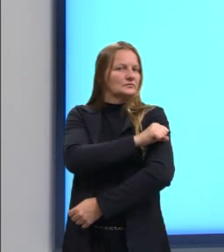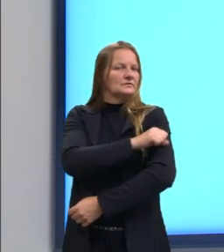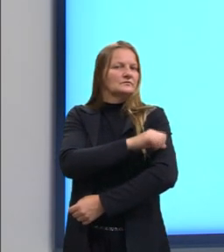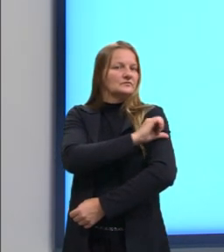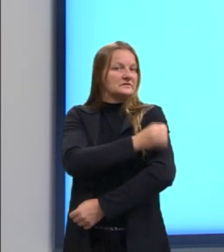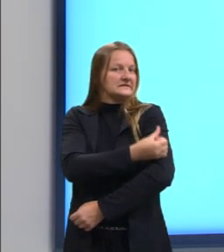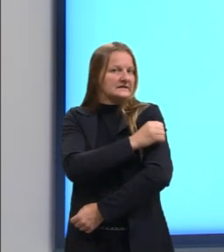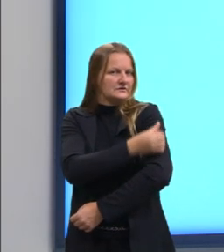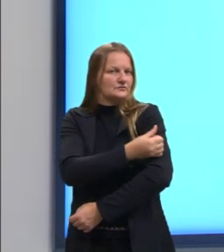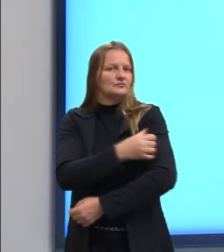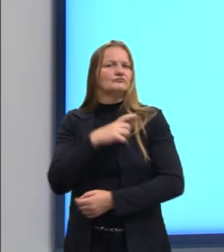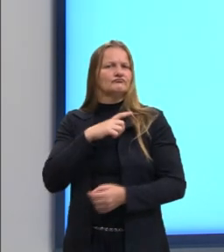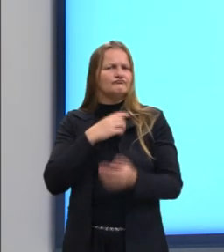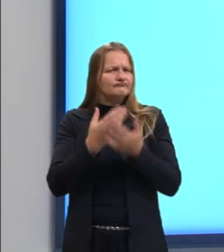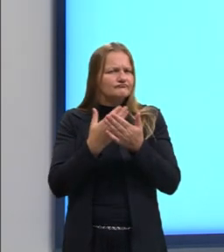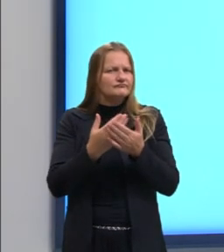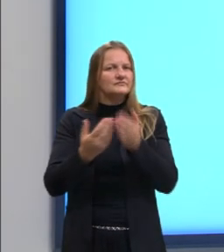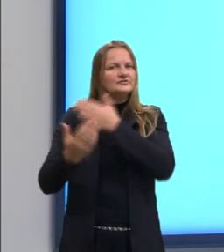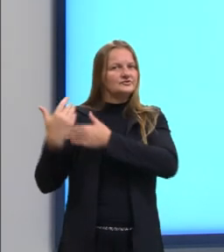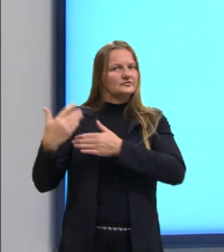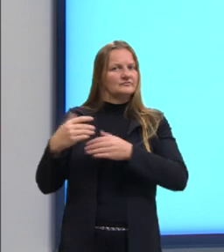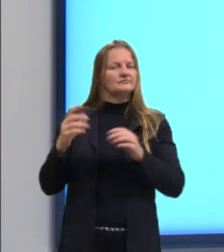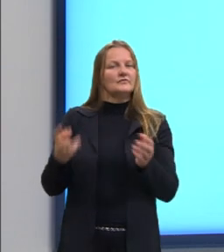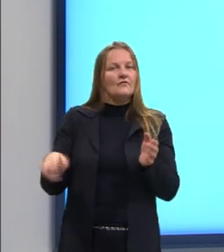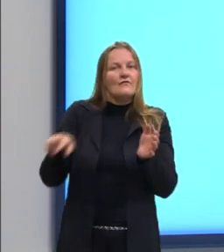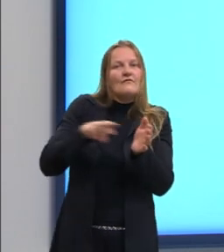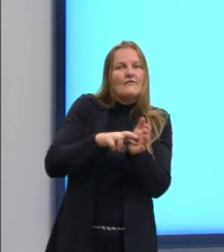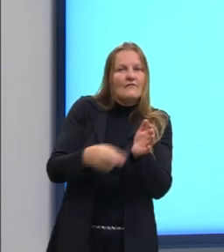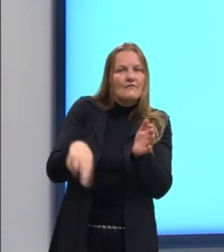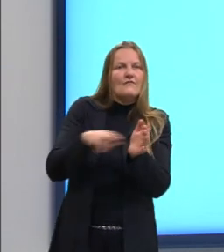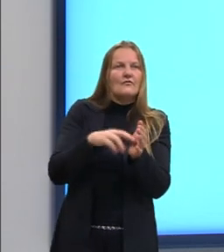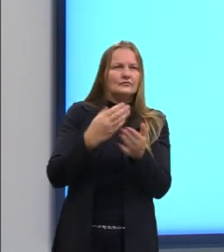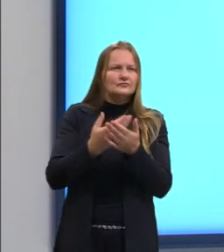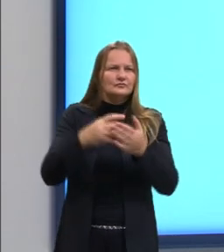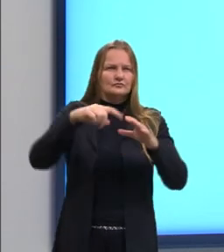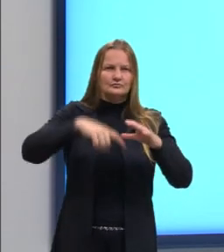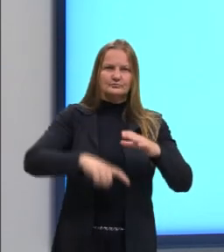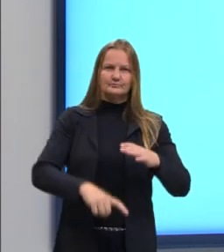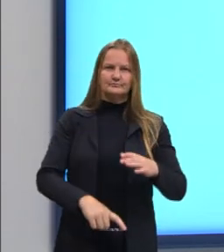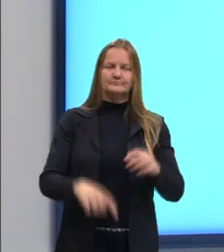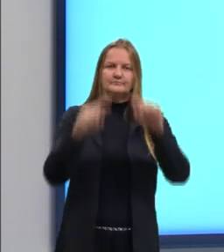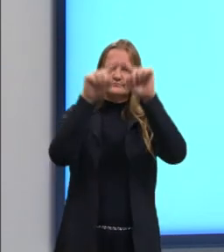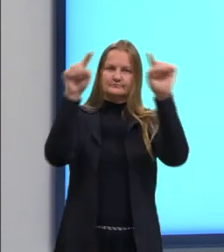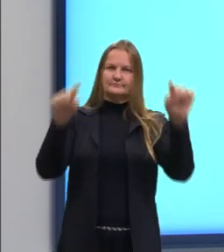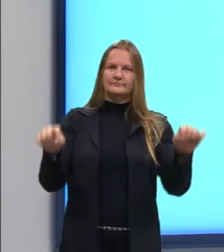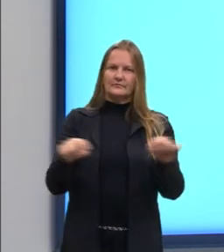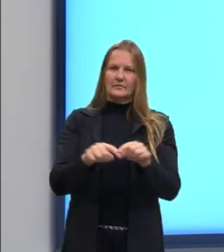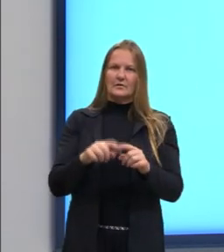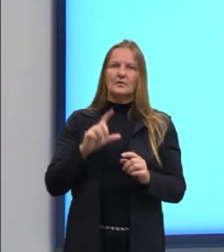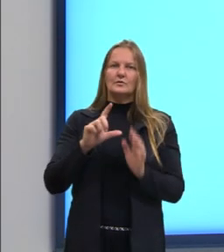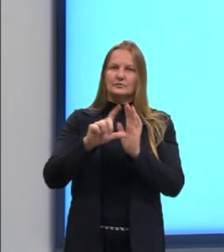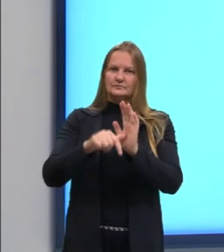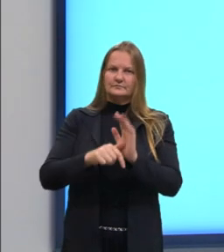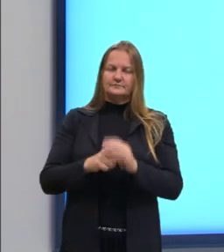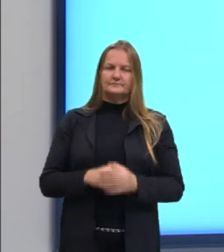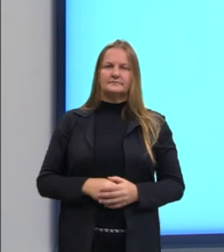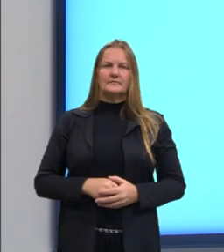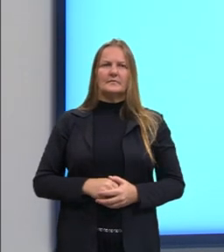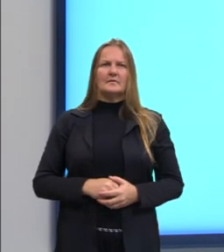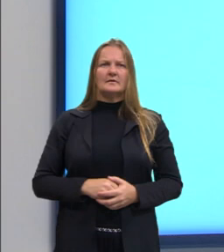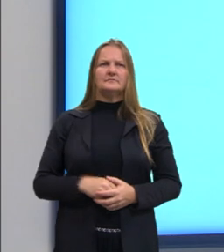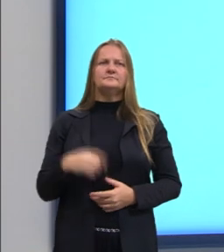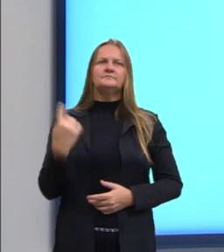retomar, posteriormente, nas aulas seguintes, e de forma mais específica, utilizando o quadro, isso em outras aulas. A notação que